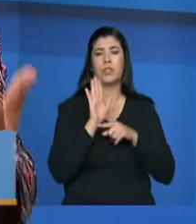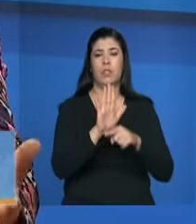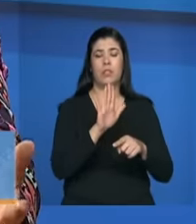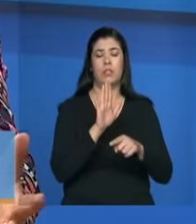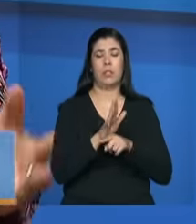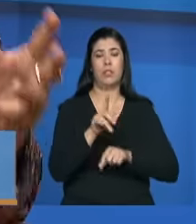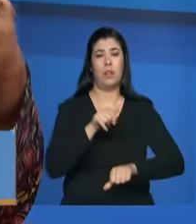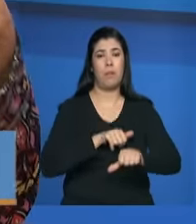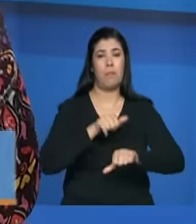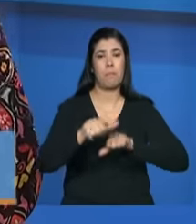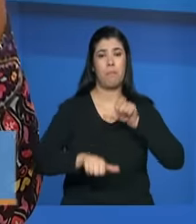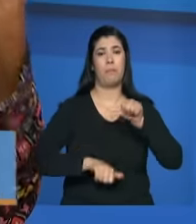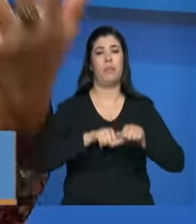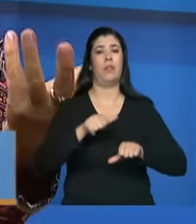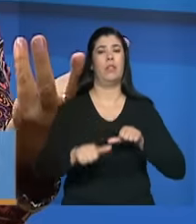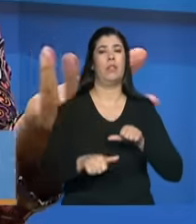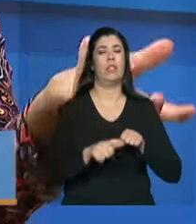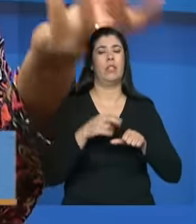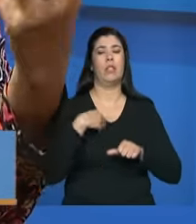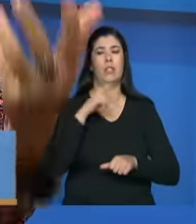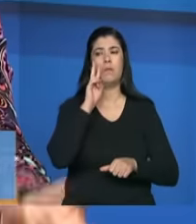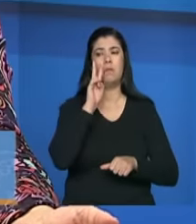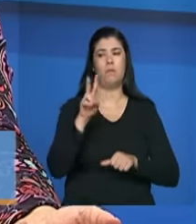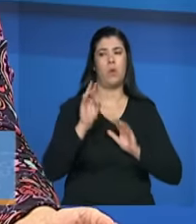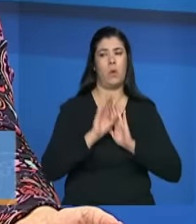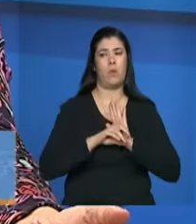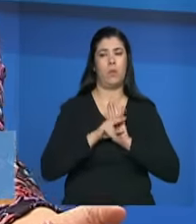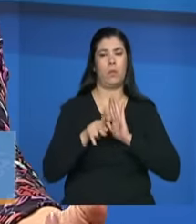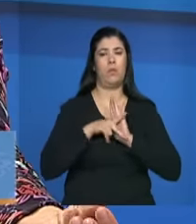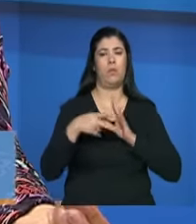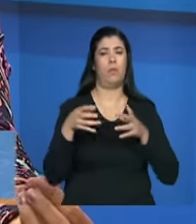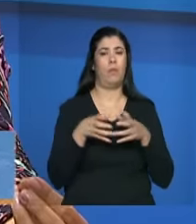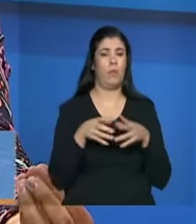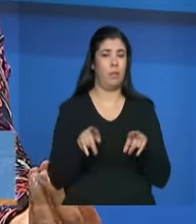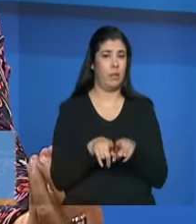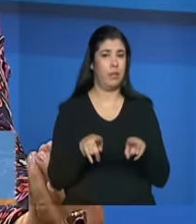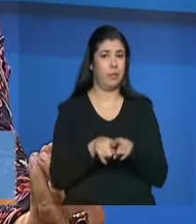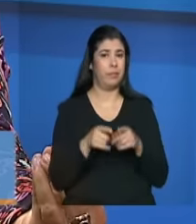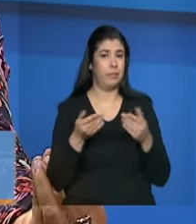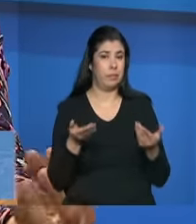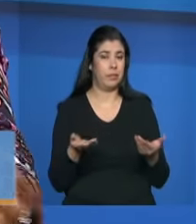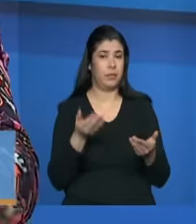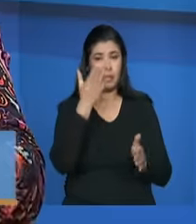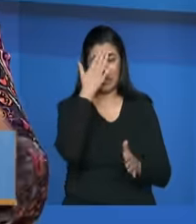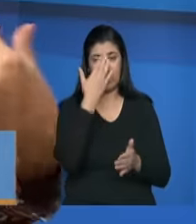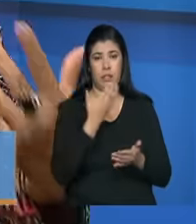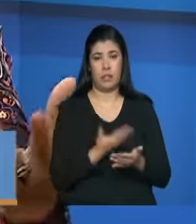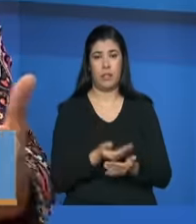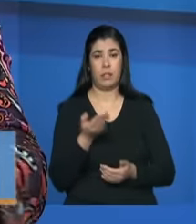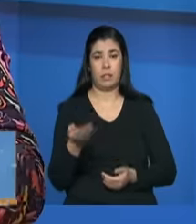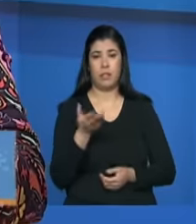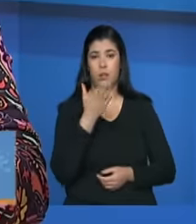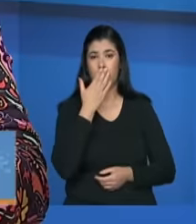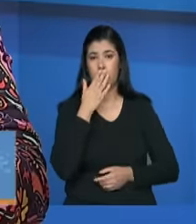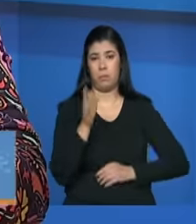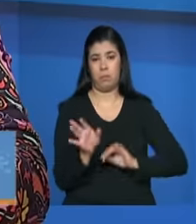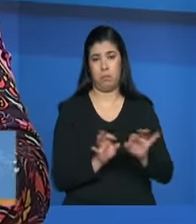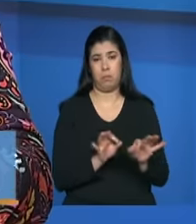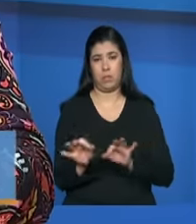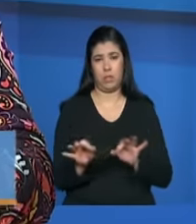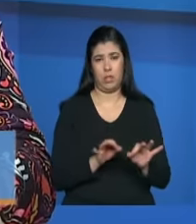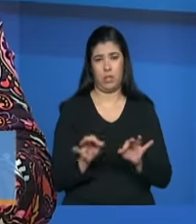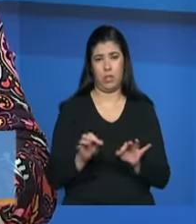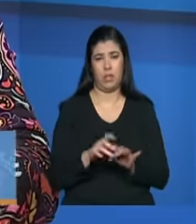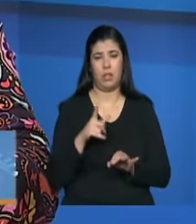mudança de paradigma para essa mudança de olhar das próprias equipes então eu acho que essa organização dos serviços de